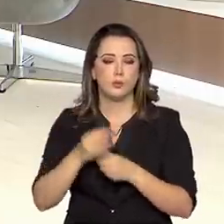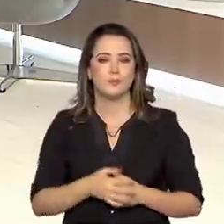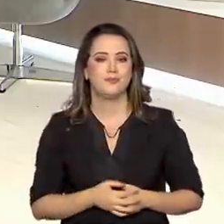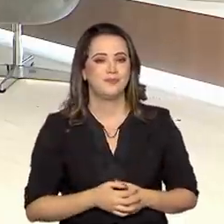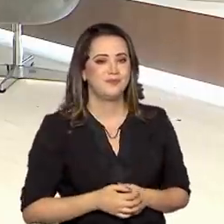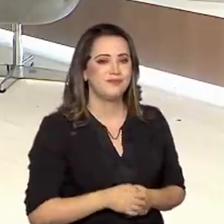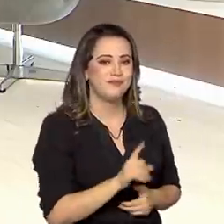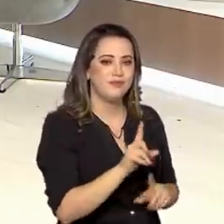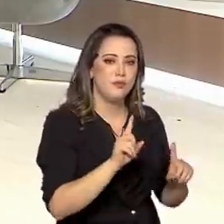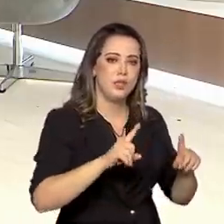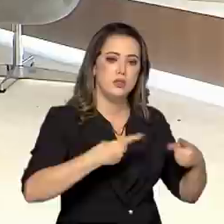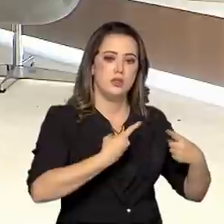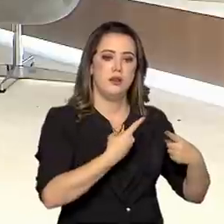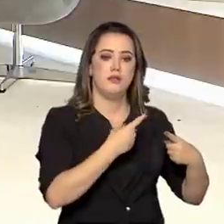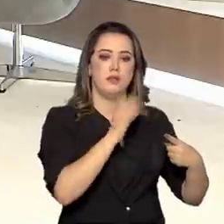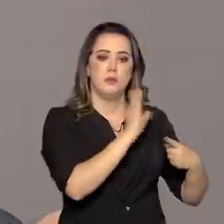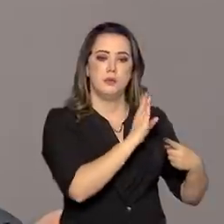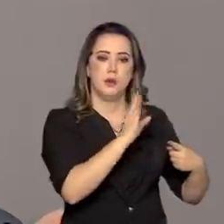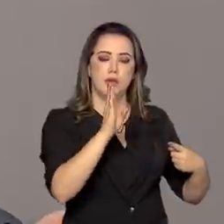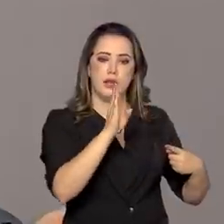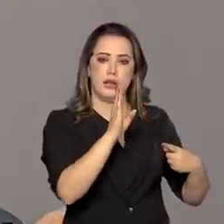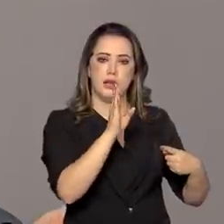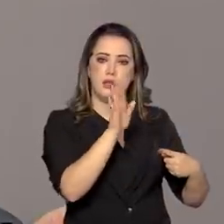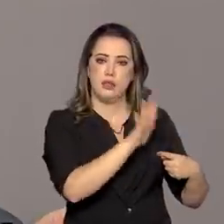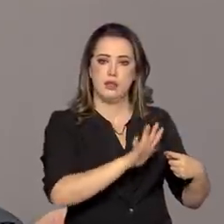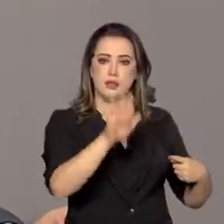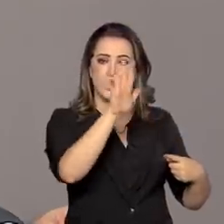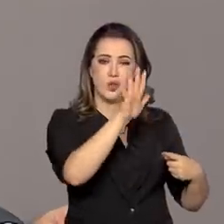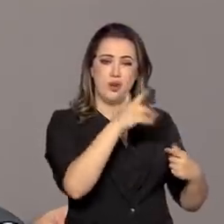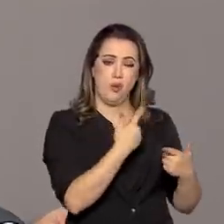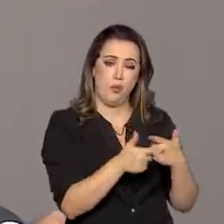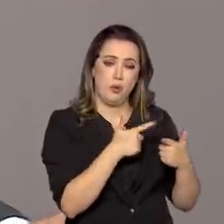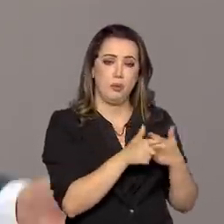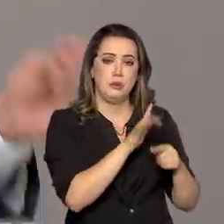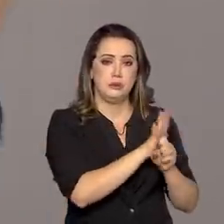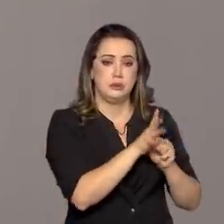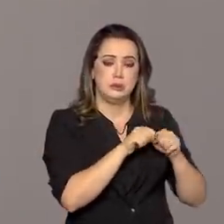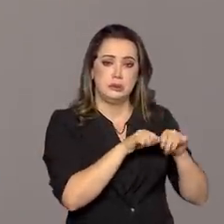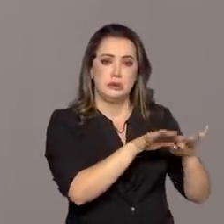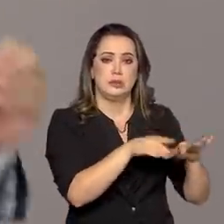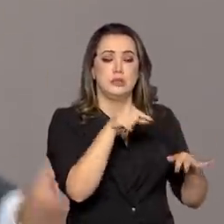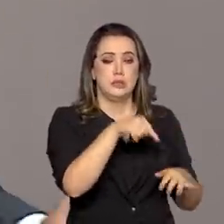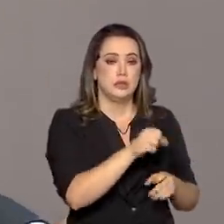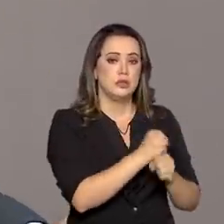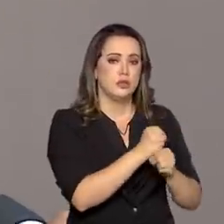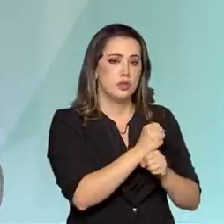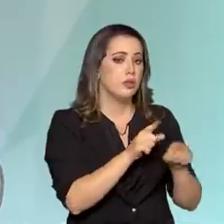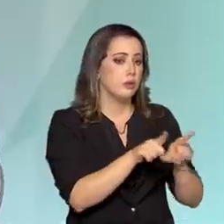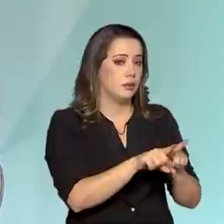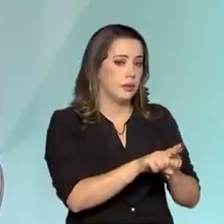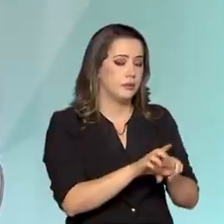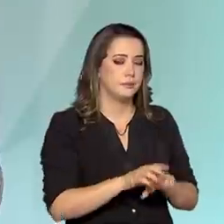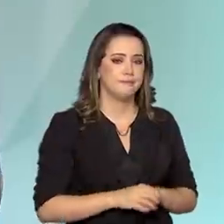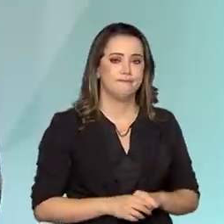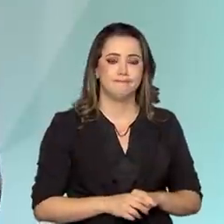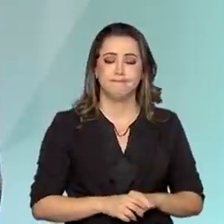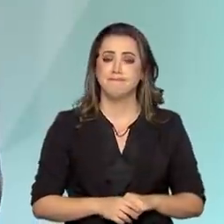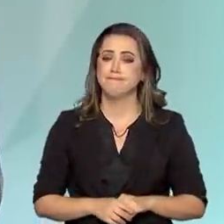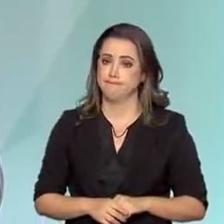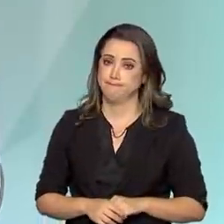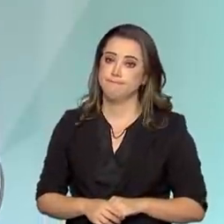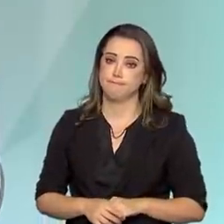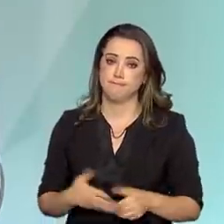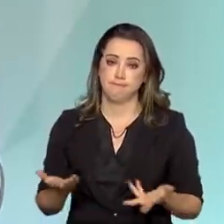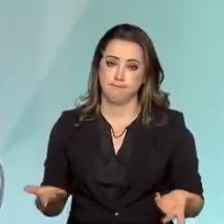estar à frente da Biblioteca Nacional no ano passado, com a pandemia da Covid-19 e neste ano também? Foi um grande desafio, Paulo,